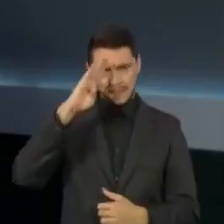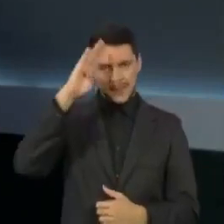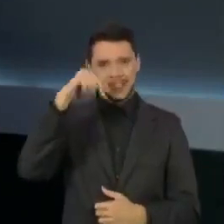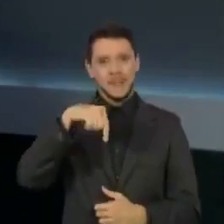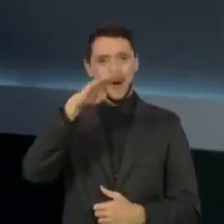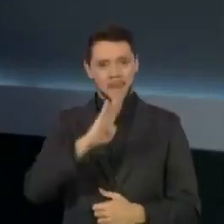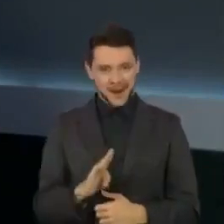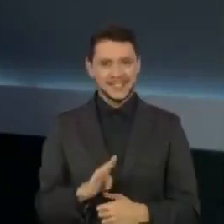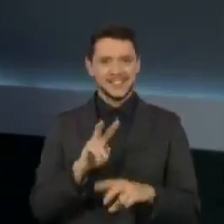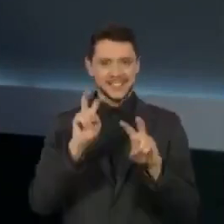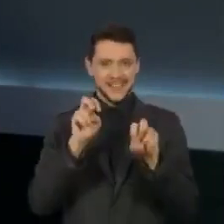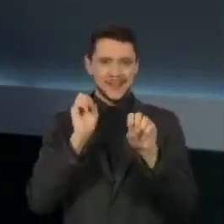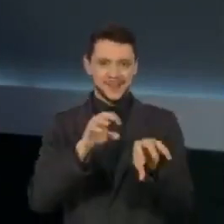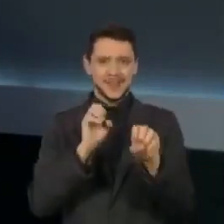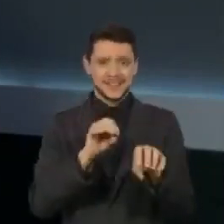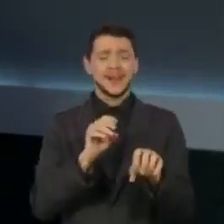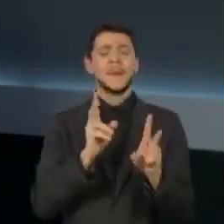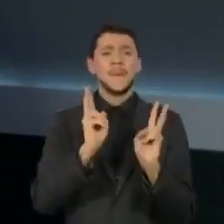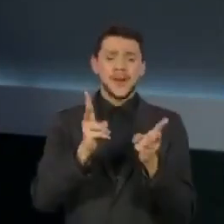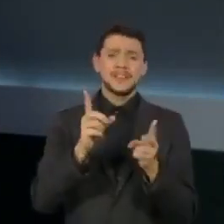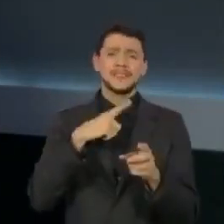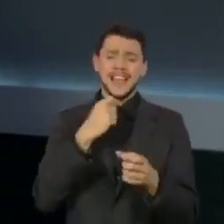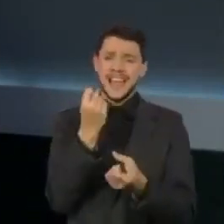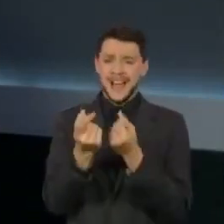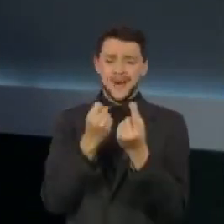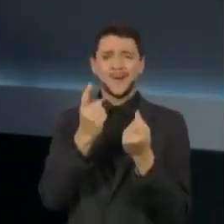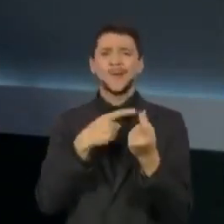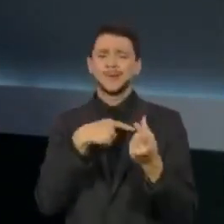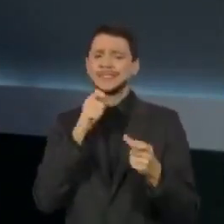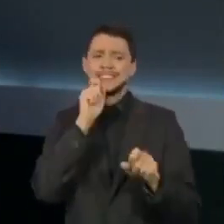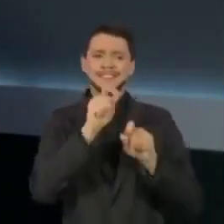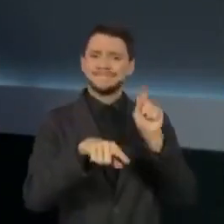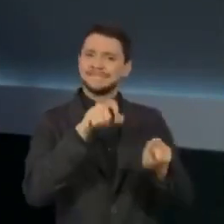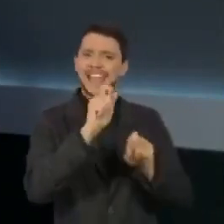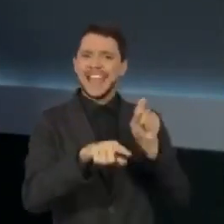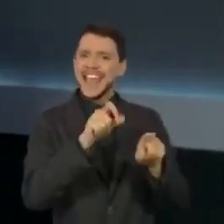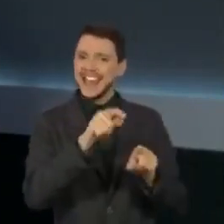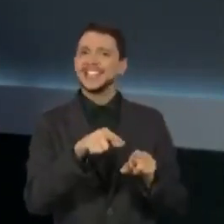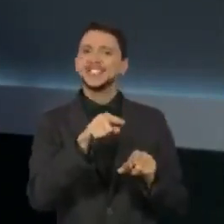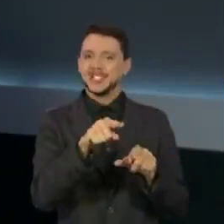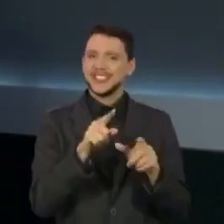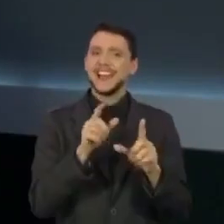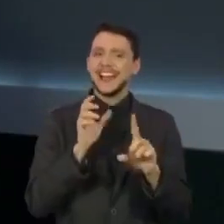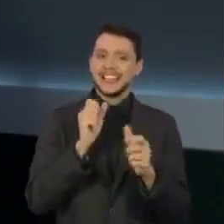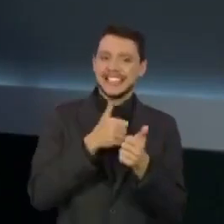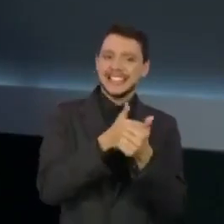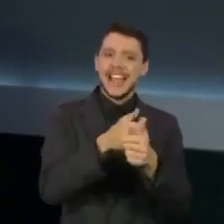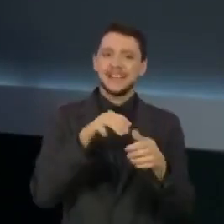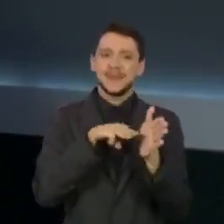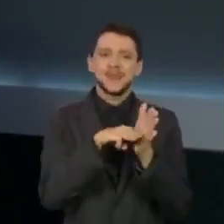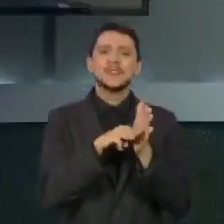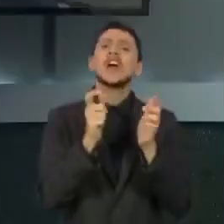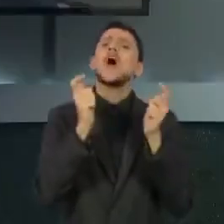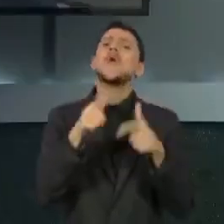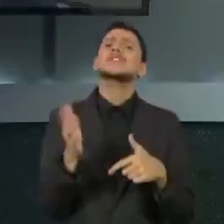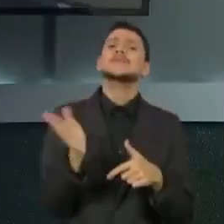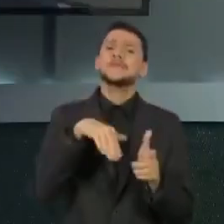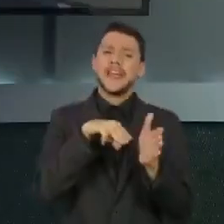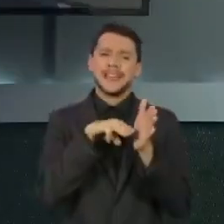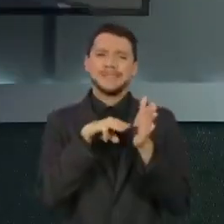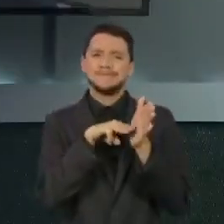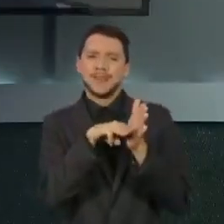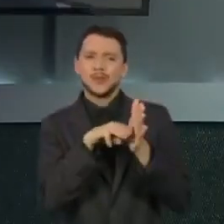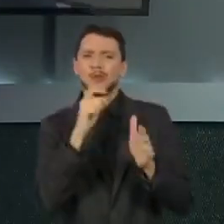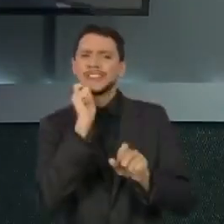assim, sofre ataques e aqueles que seguem seus métodos também ainda sofrem ataques. De onde vêm esses ataques? Há